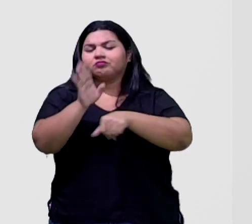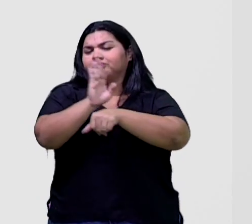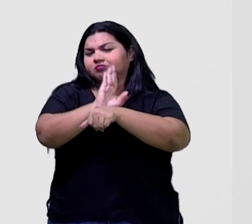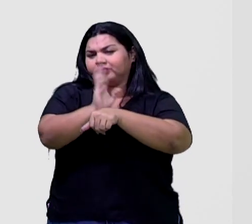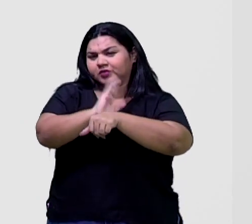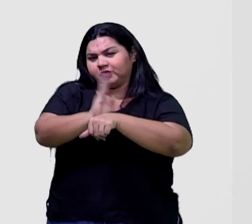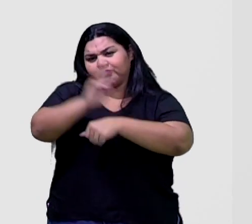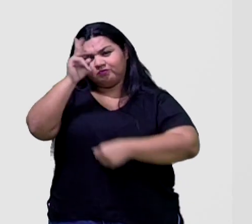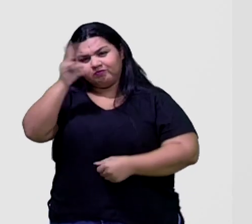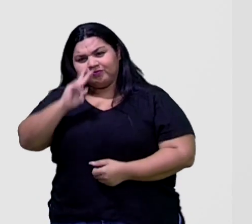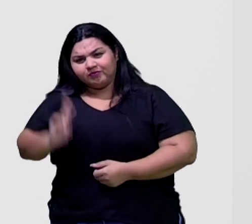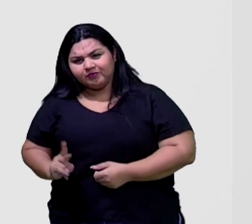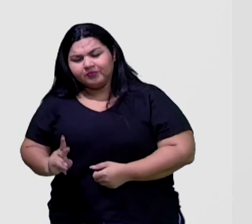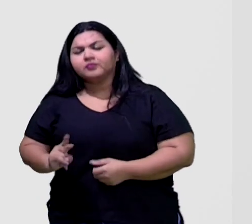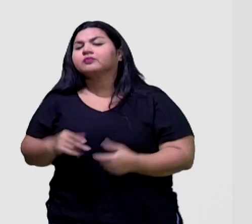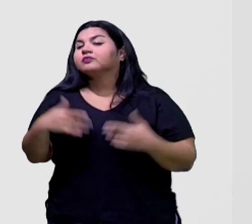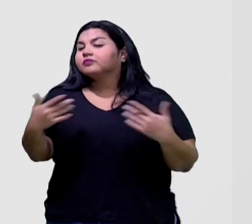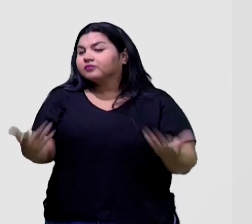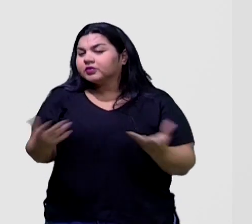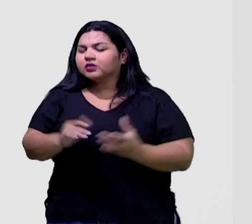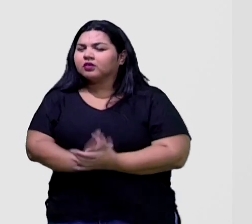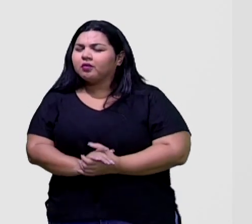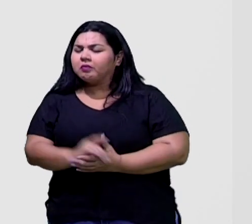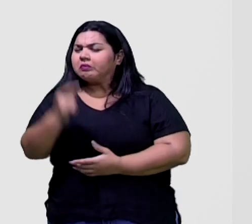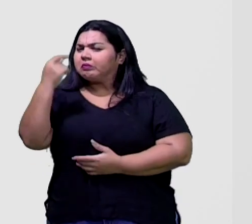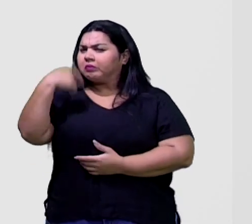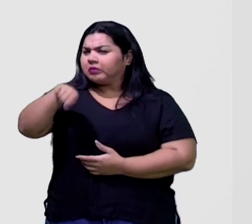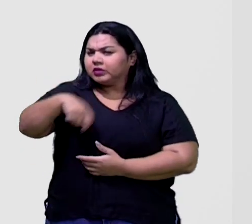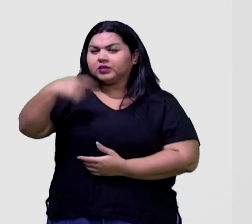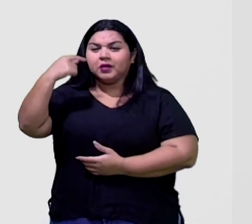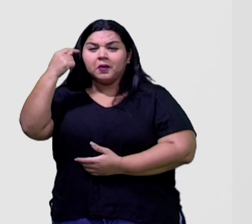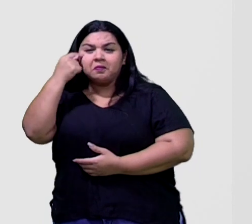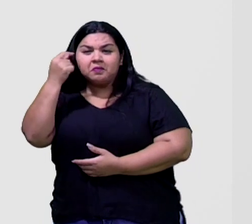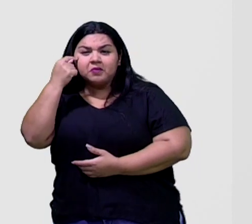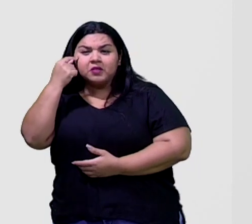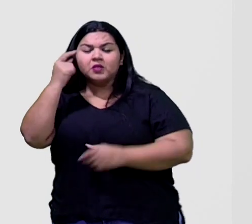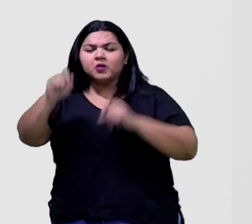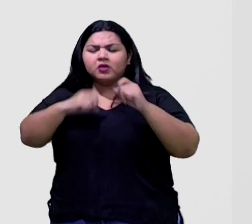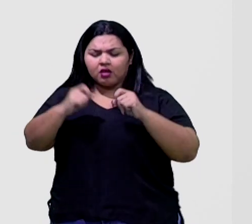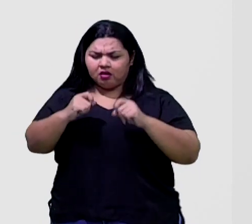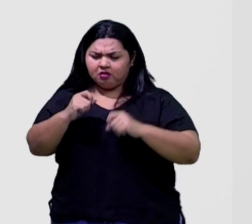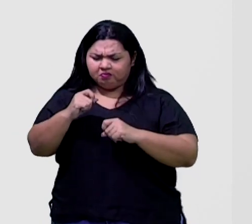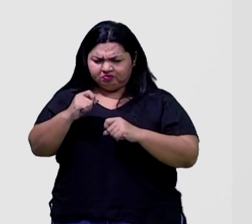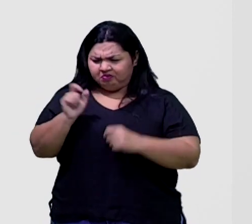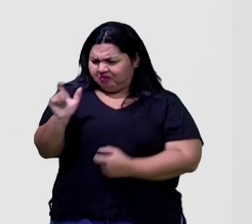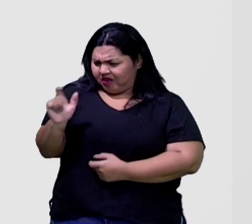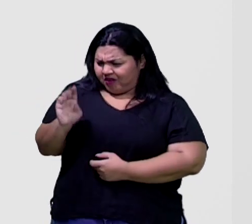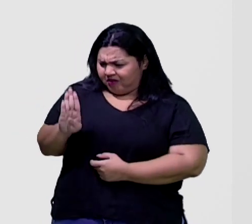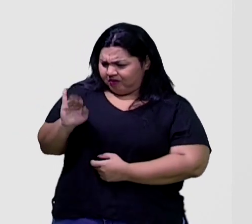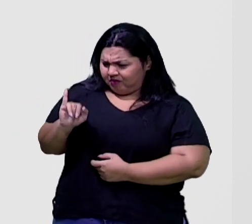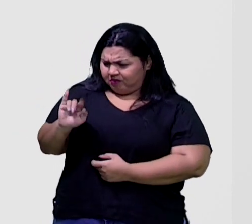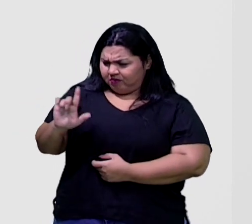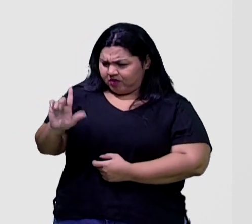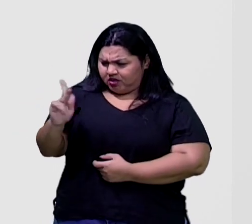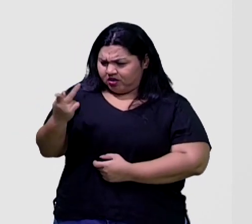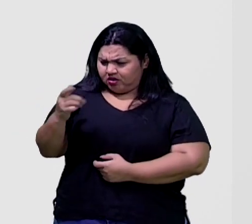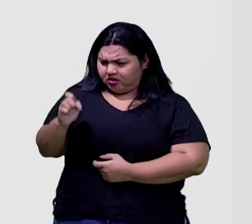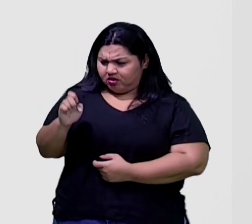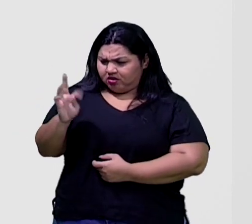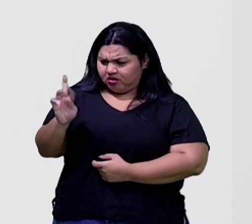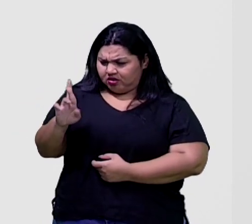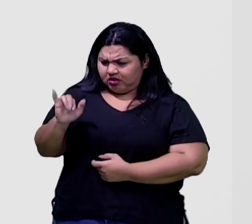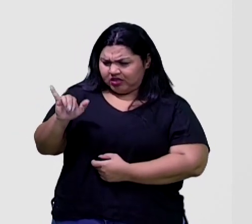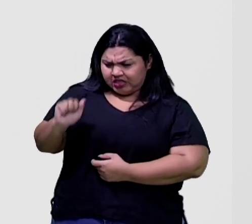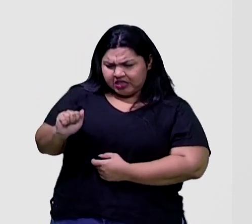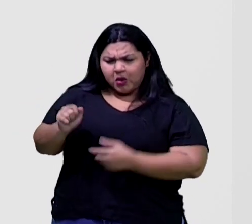história do cinema? Levando em consideração, né? Que a gente tende por bilheteria, a questão da arrecadação, né? De